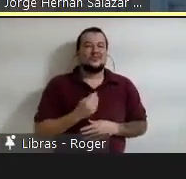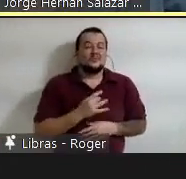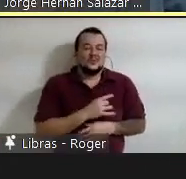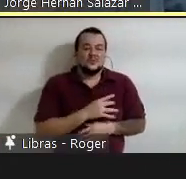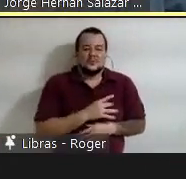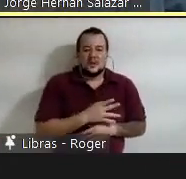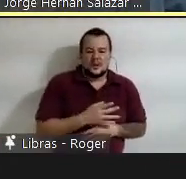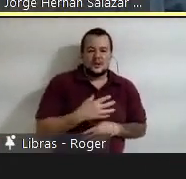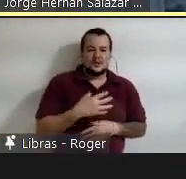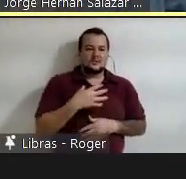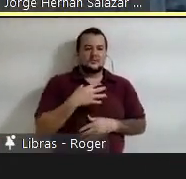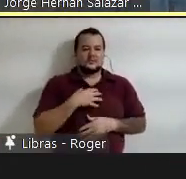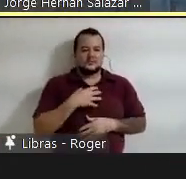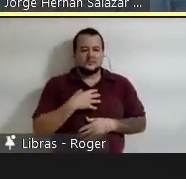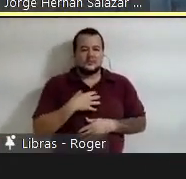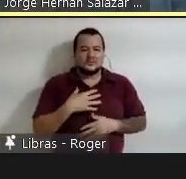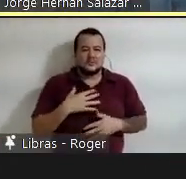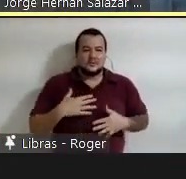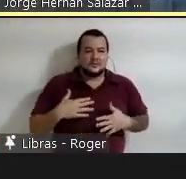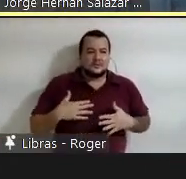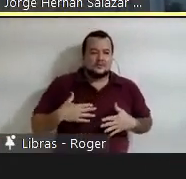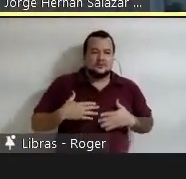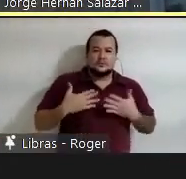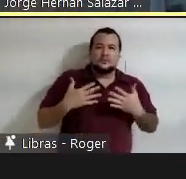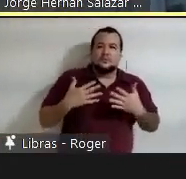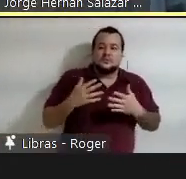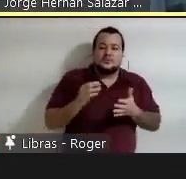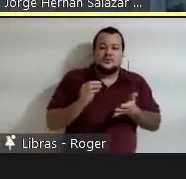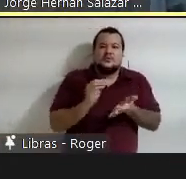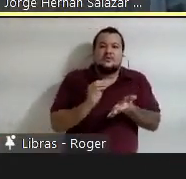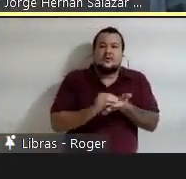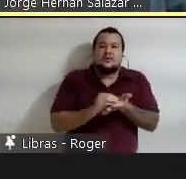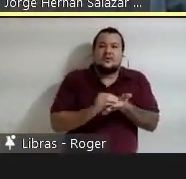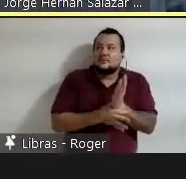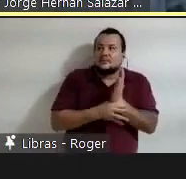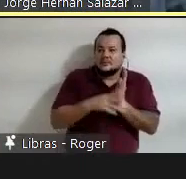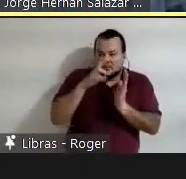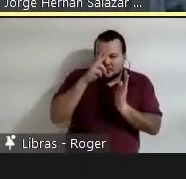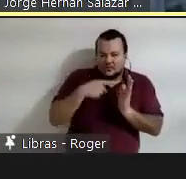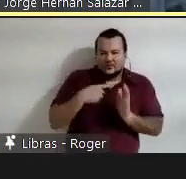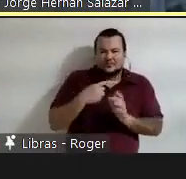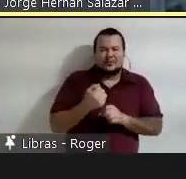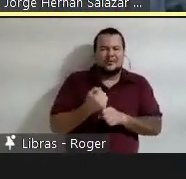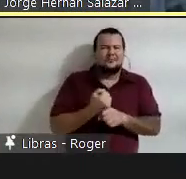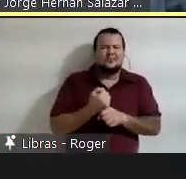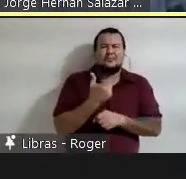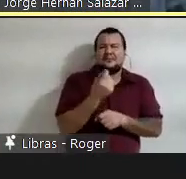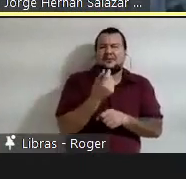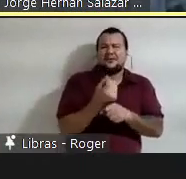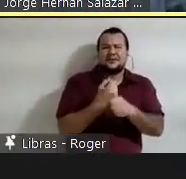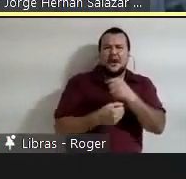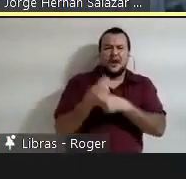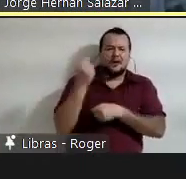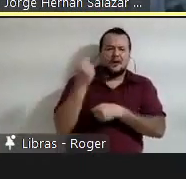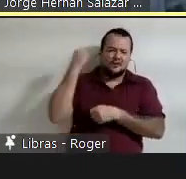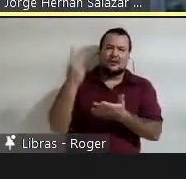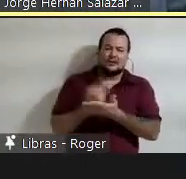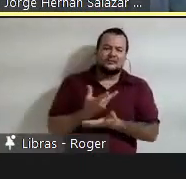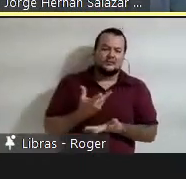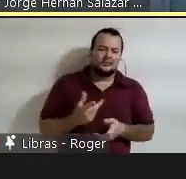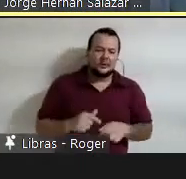senti inseguro. Isso passou há 20 anos. Agora, eu posso dizer, não tenham medo, funciona,